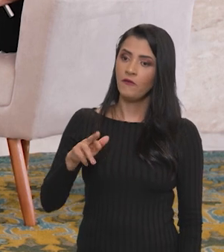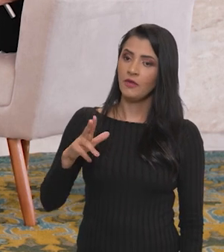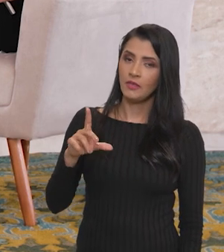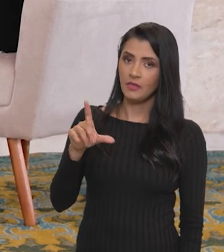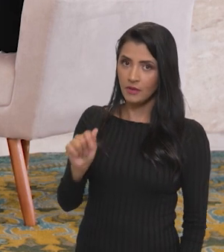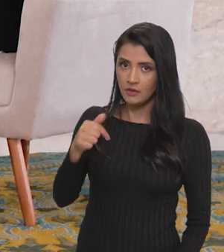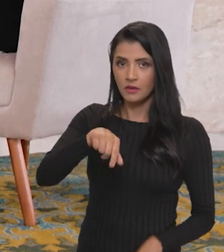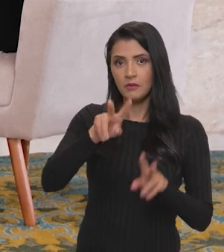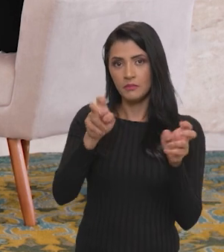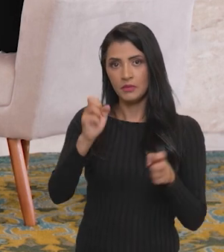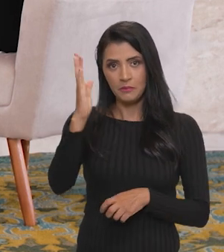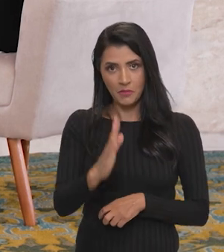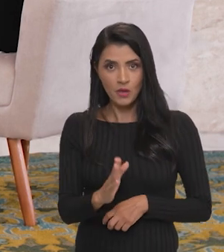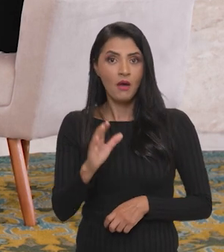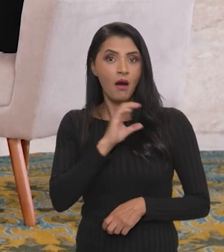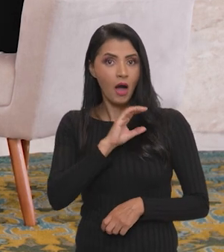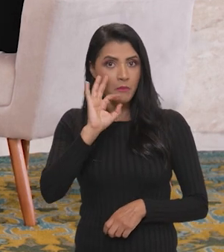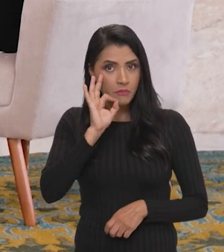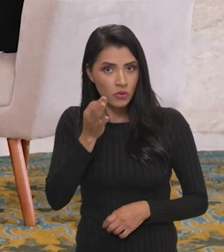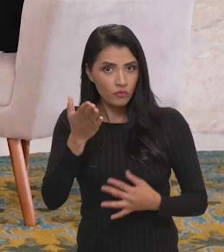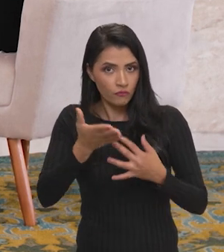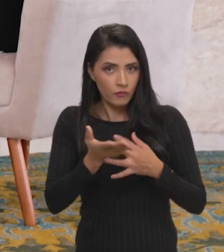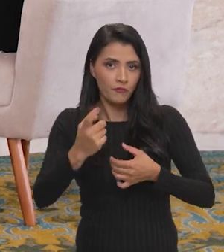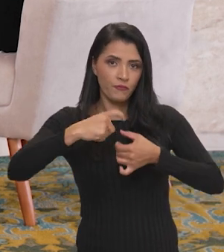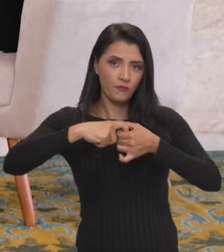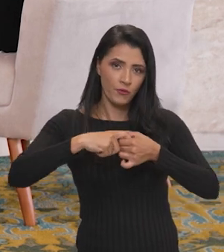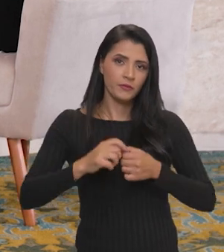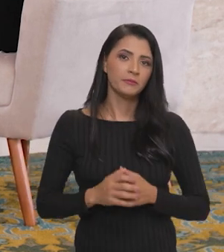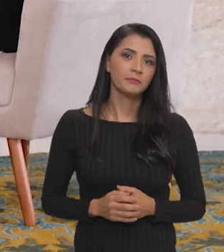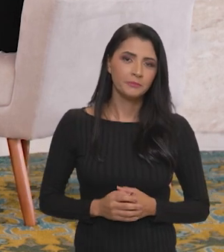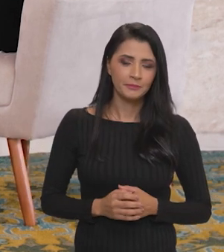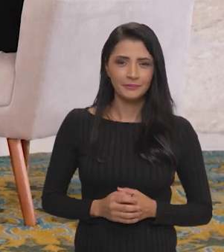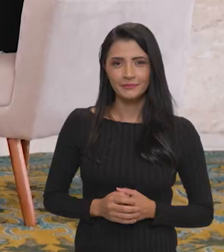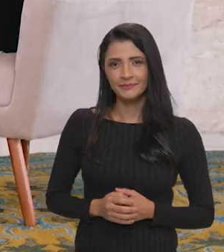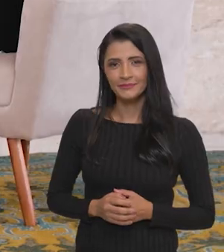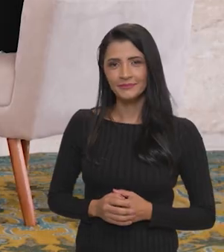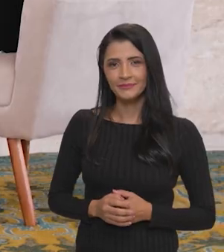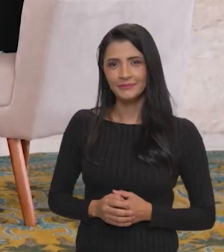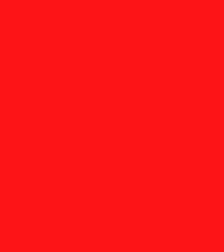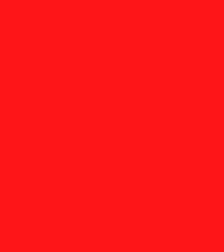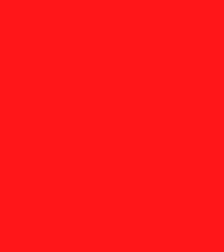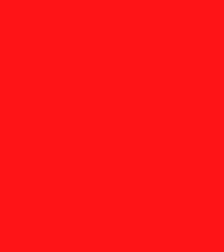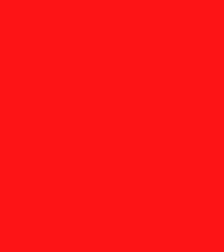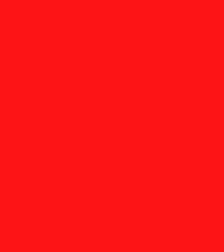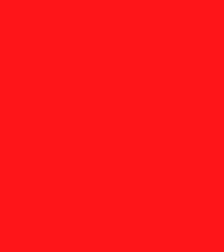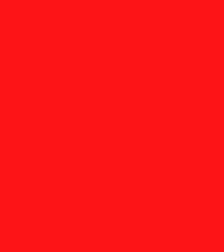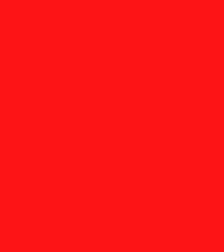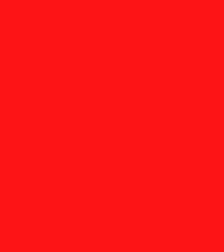Fernanda Machiavelli, aqui no Brasil em Pauta. Vamos para um rápido intervalo e voltamos em instantes.